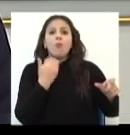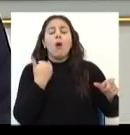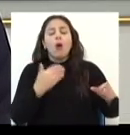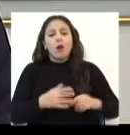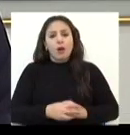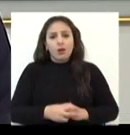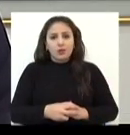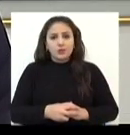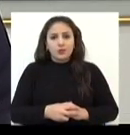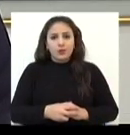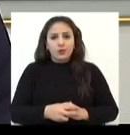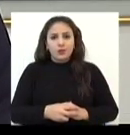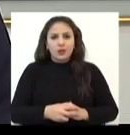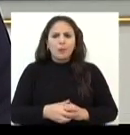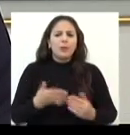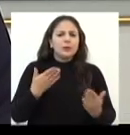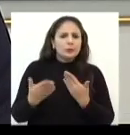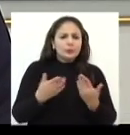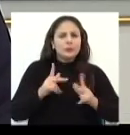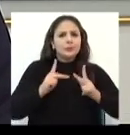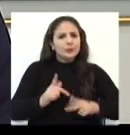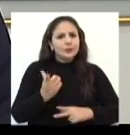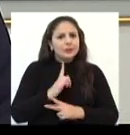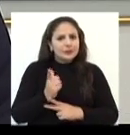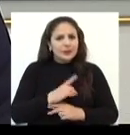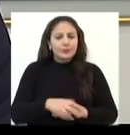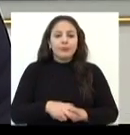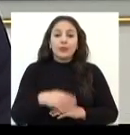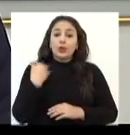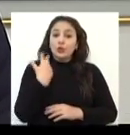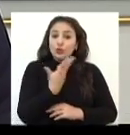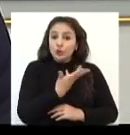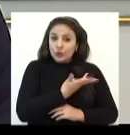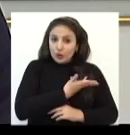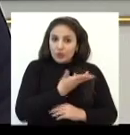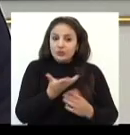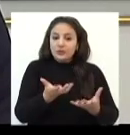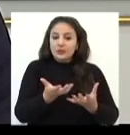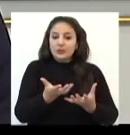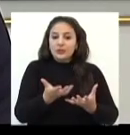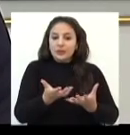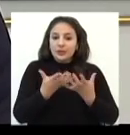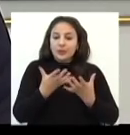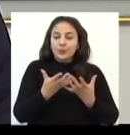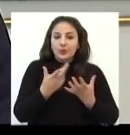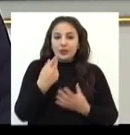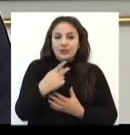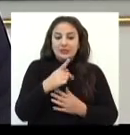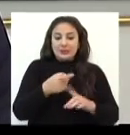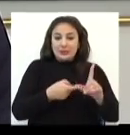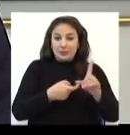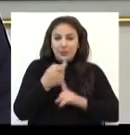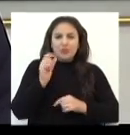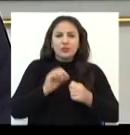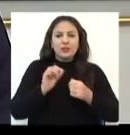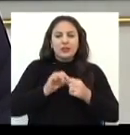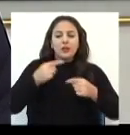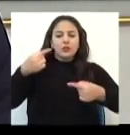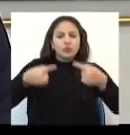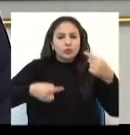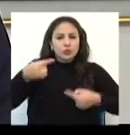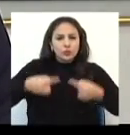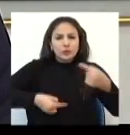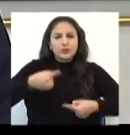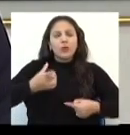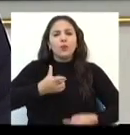pessoas têm. Então, pretendemos, com a instituição desse mês, fazer debates e levar